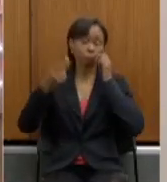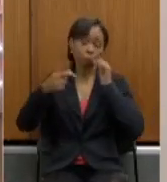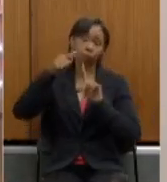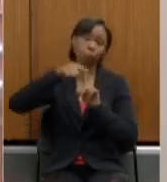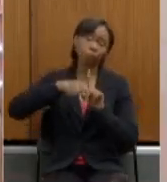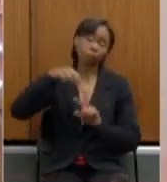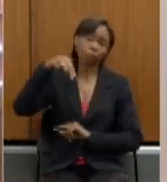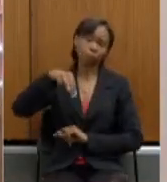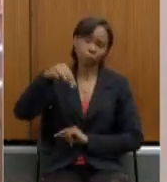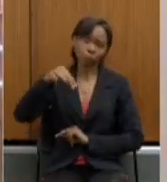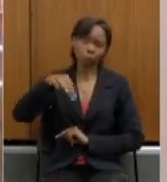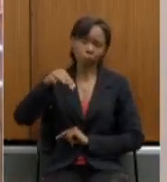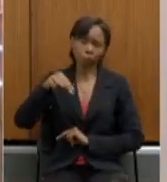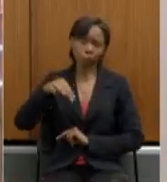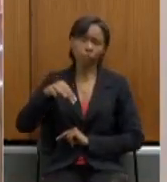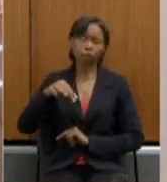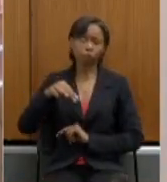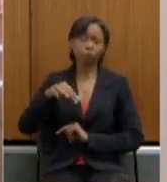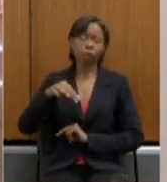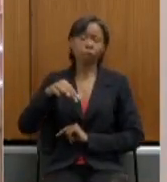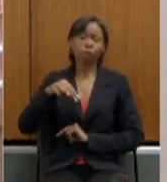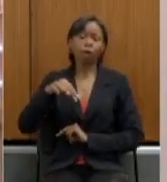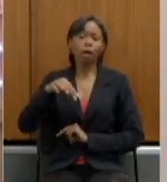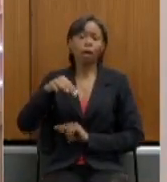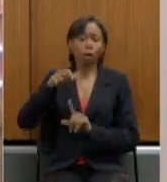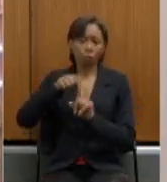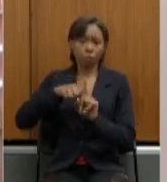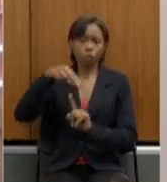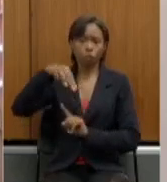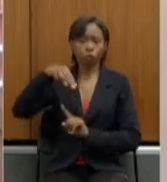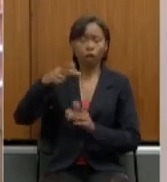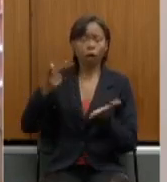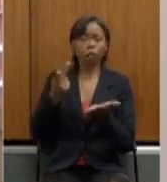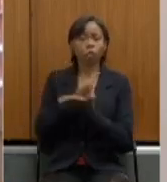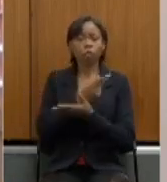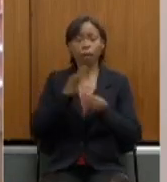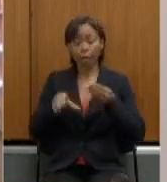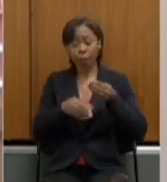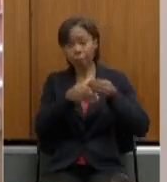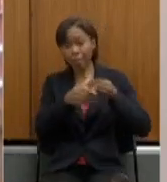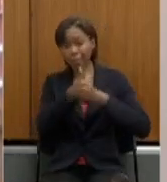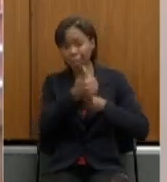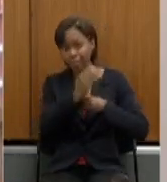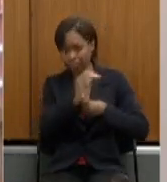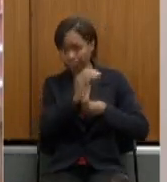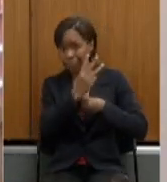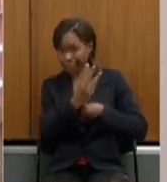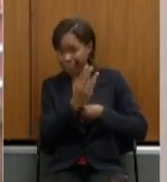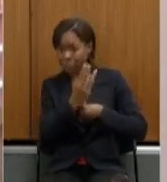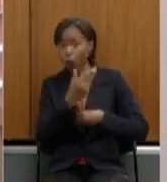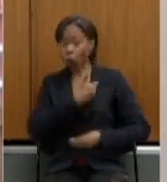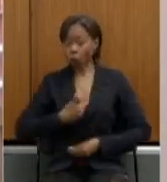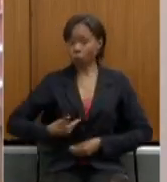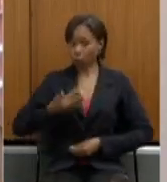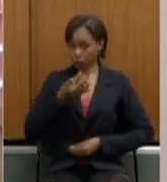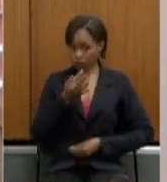aí disse a nossa Cristiane houve a emenda 103 do governo federal e com ela